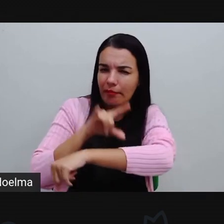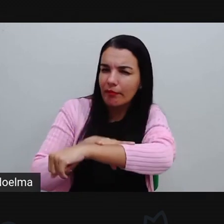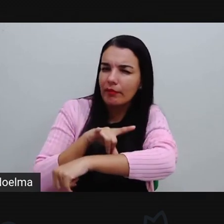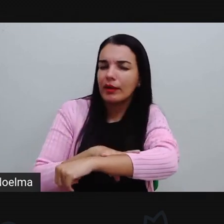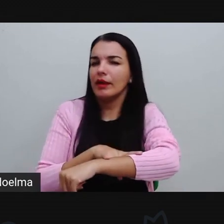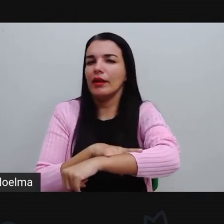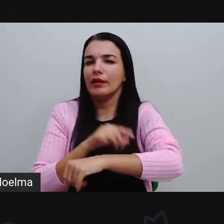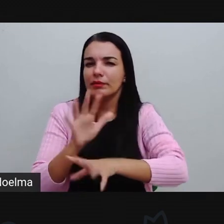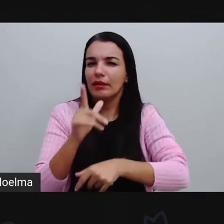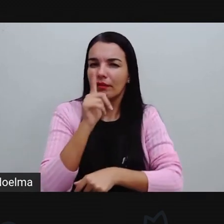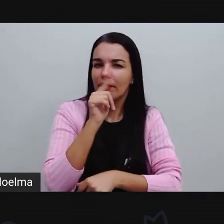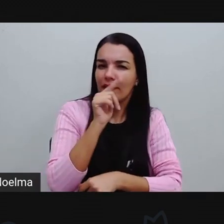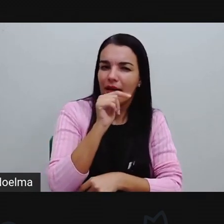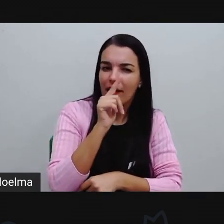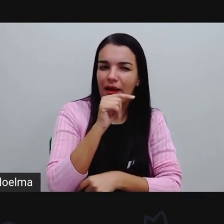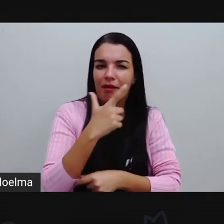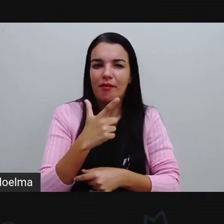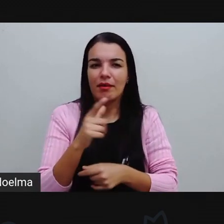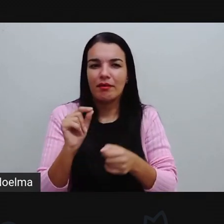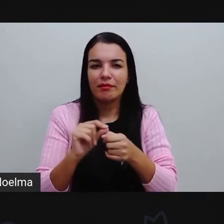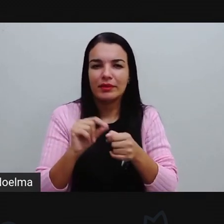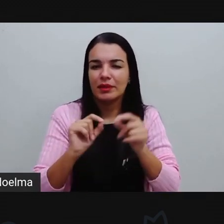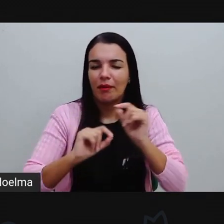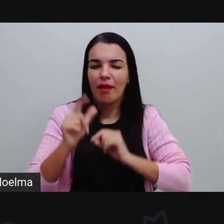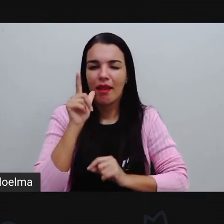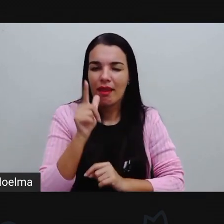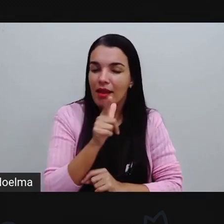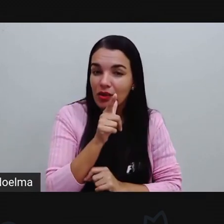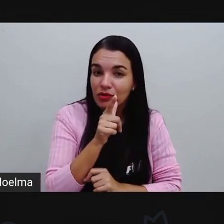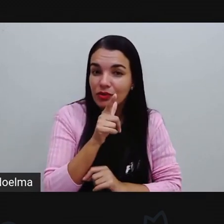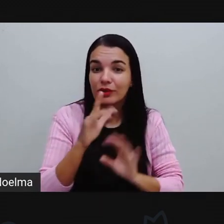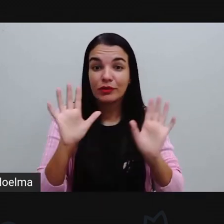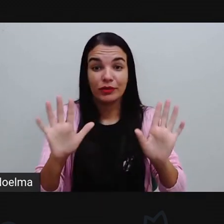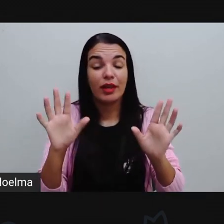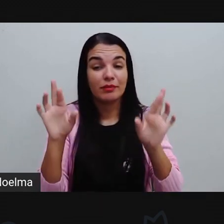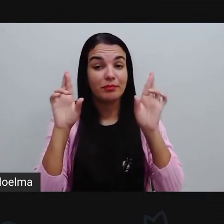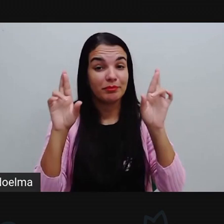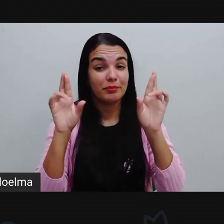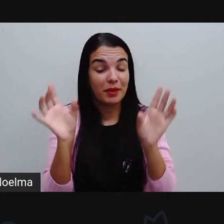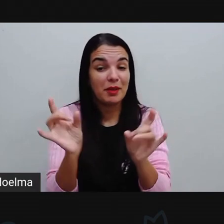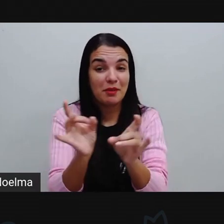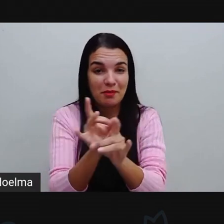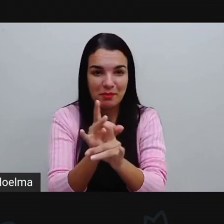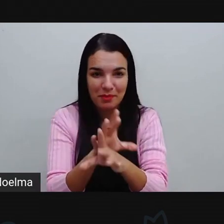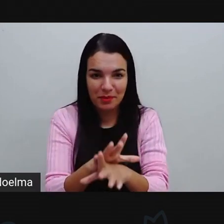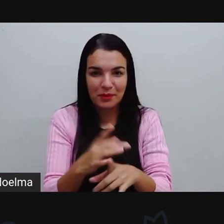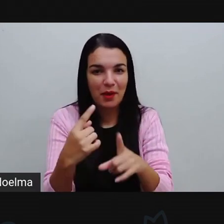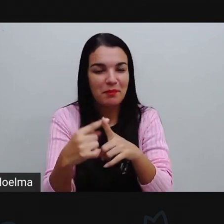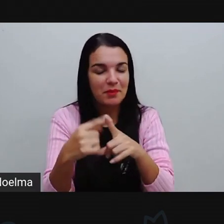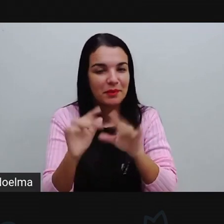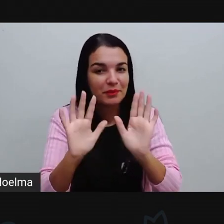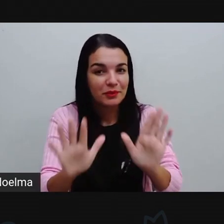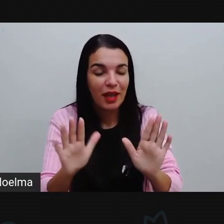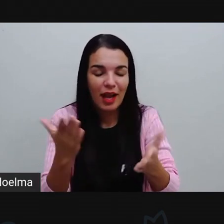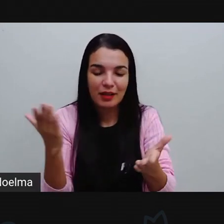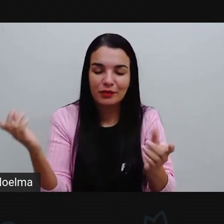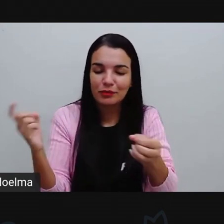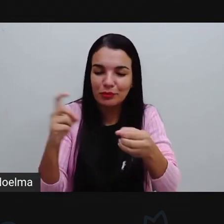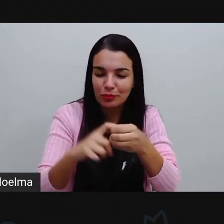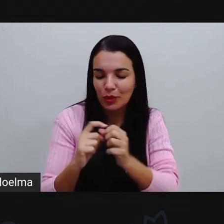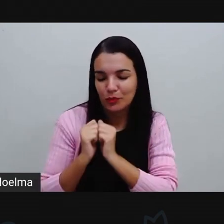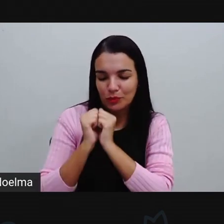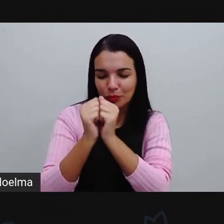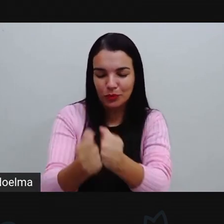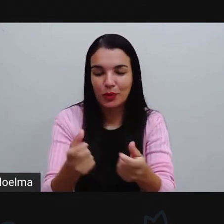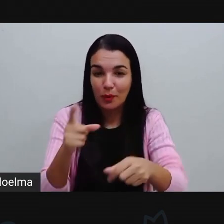banheiro, tomar aquela água, fazer aquele lanchinho? Eu espero que vocês já tenham feito tudo isso, porque nós estamos aqui reunidos para